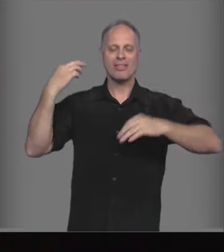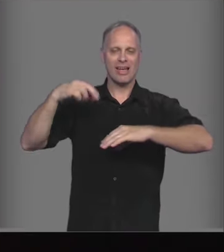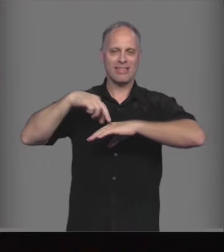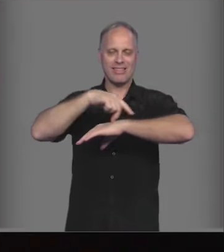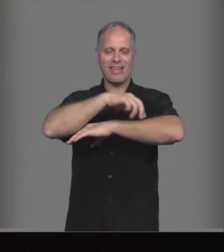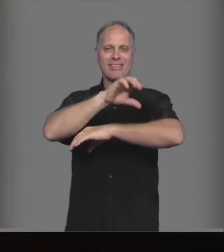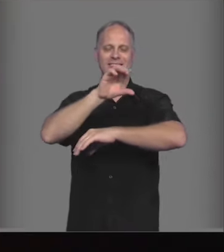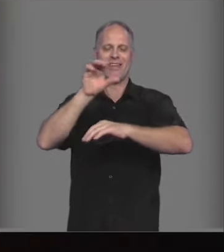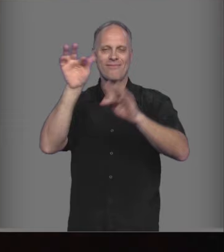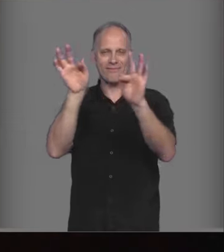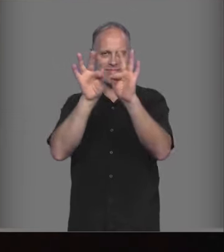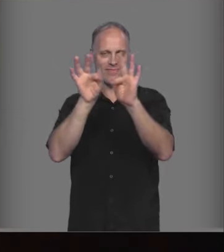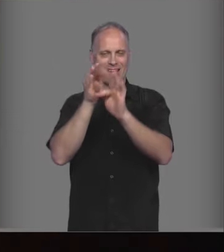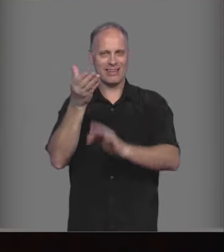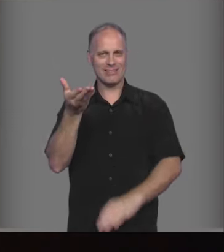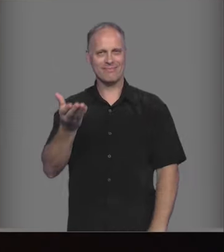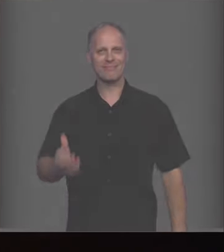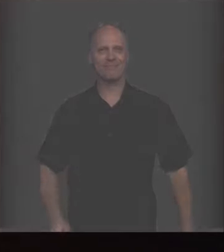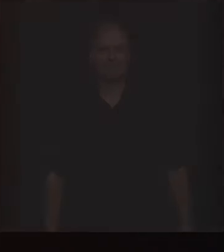Fevale.